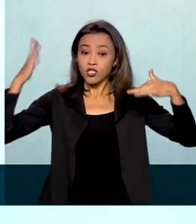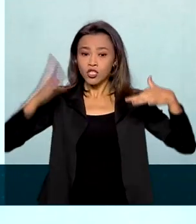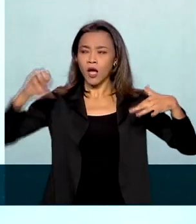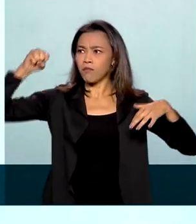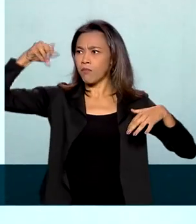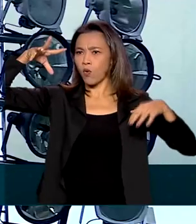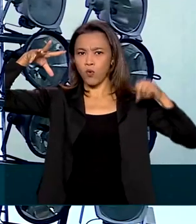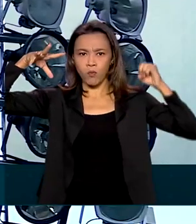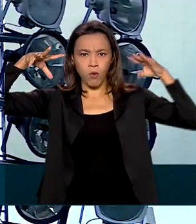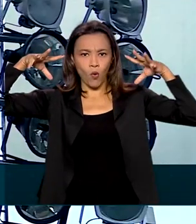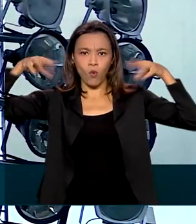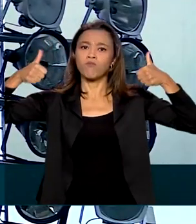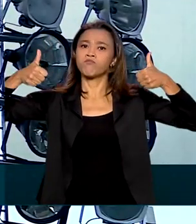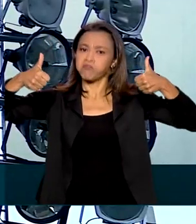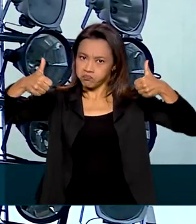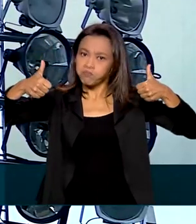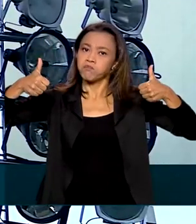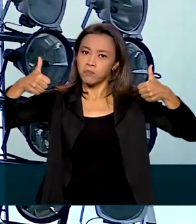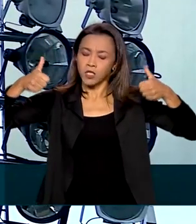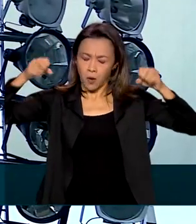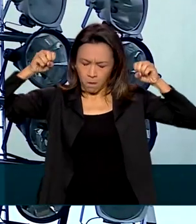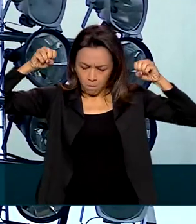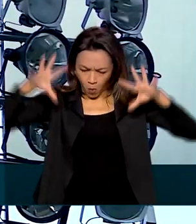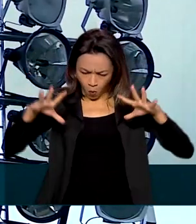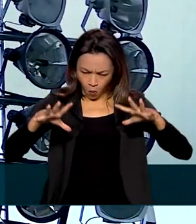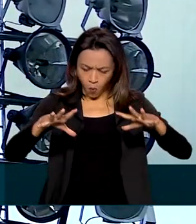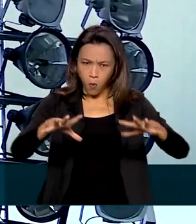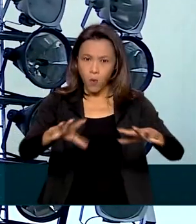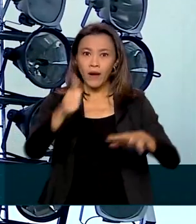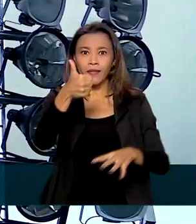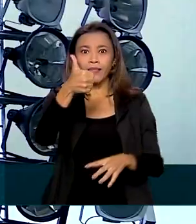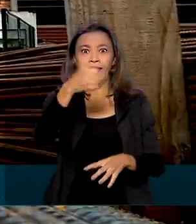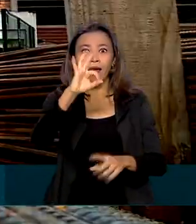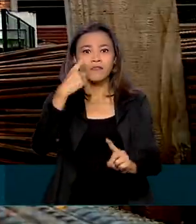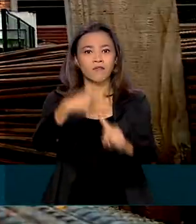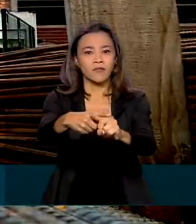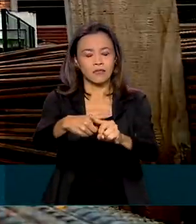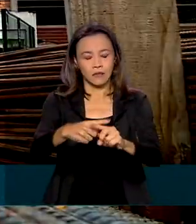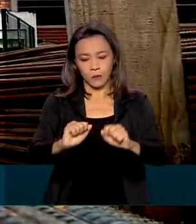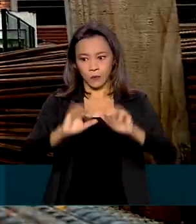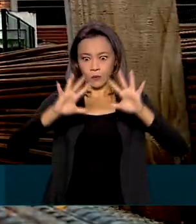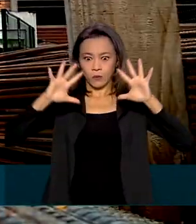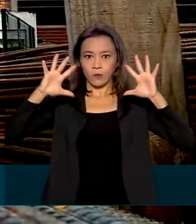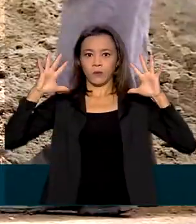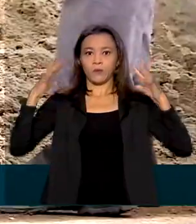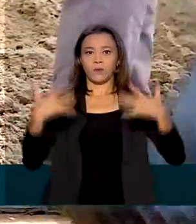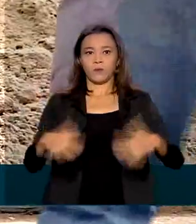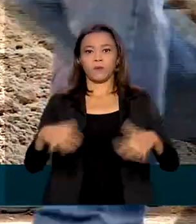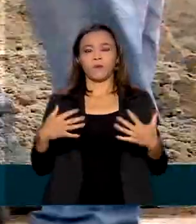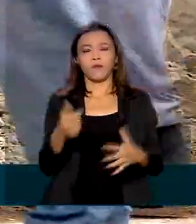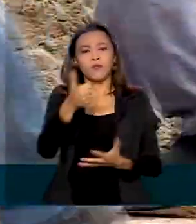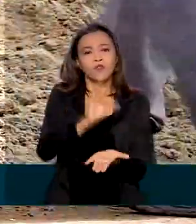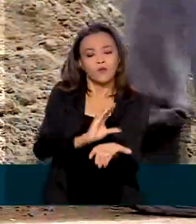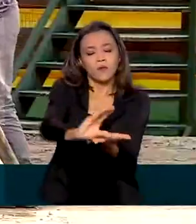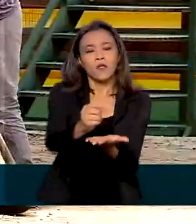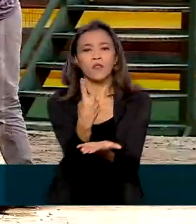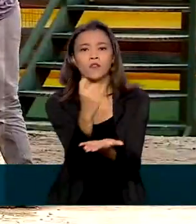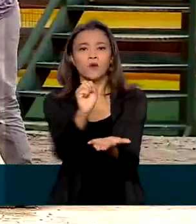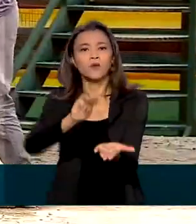refletores, que tiveram capacidade de iluminação ampliada em 10 vezes. Ao todo, foram investidos R 18